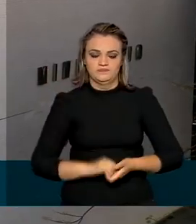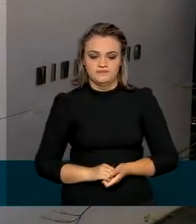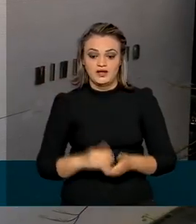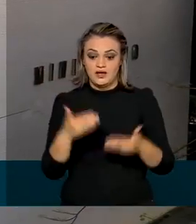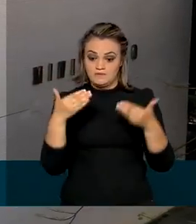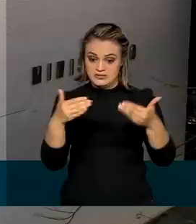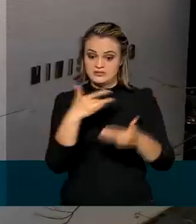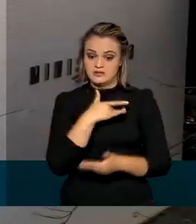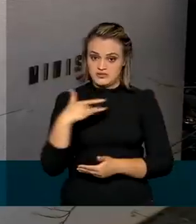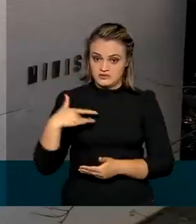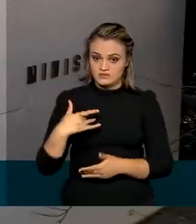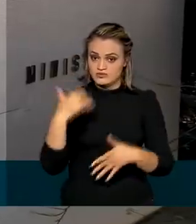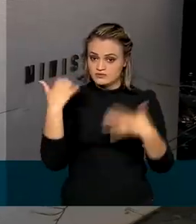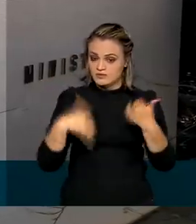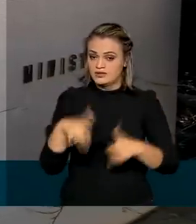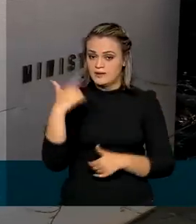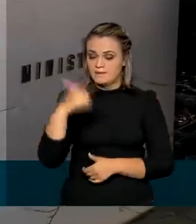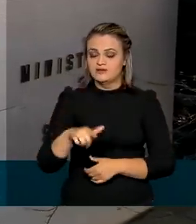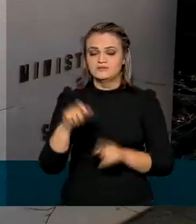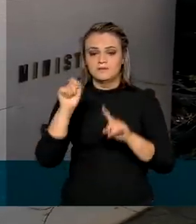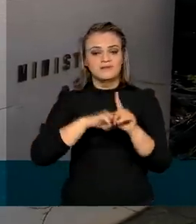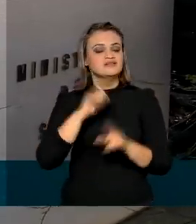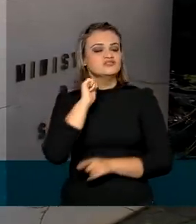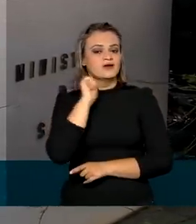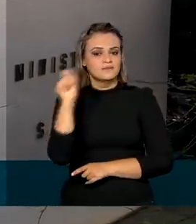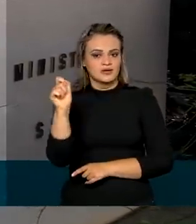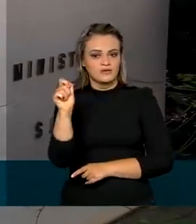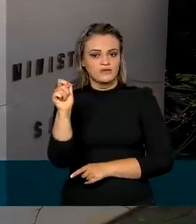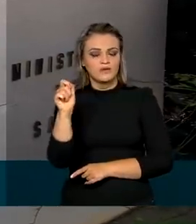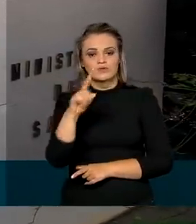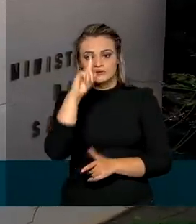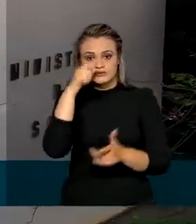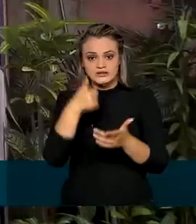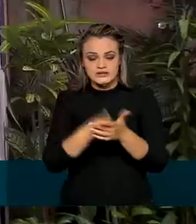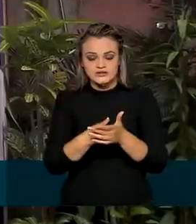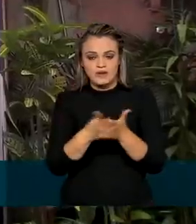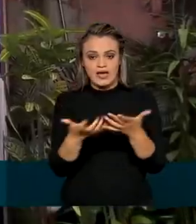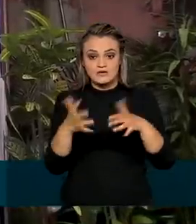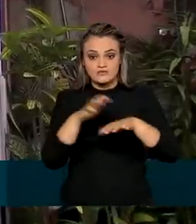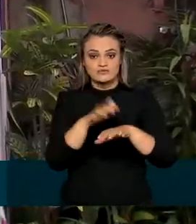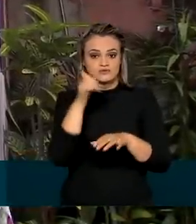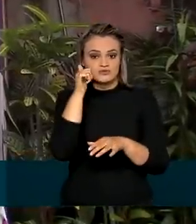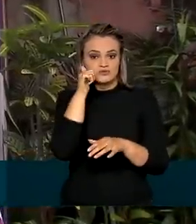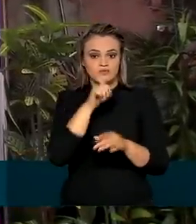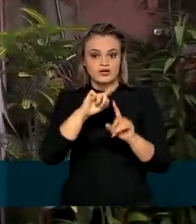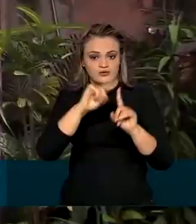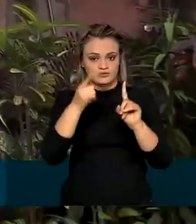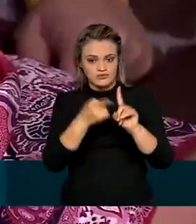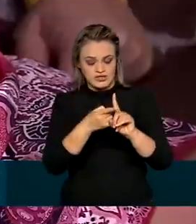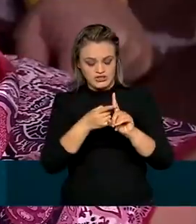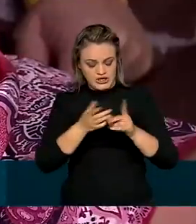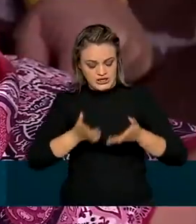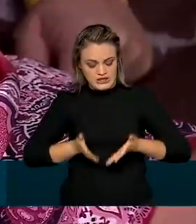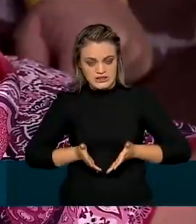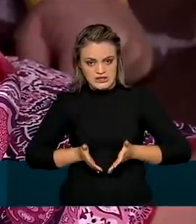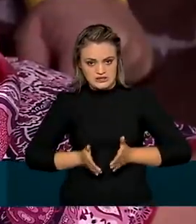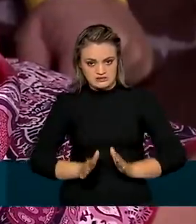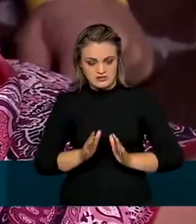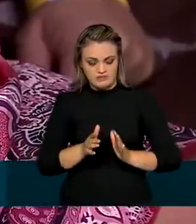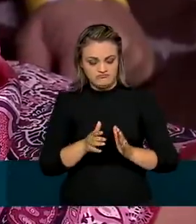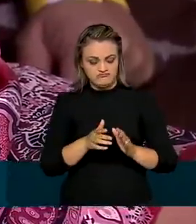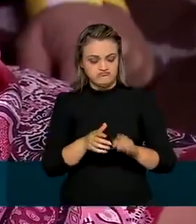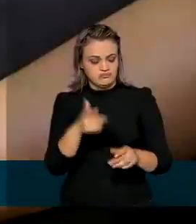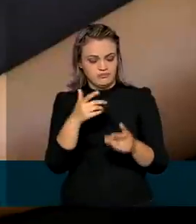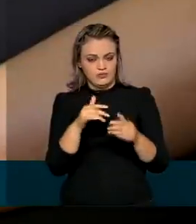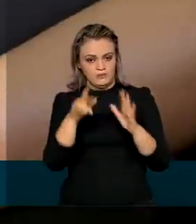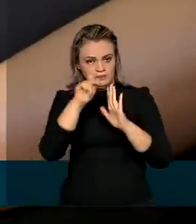Ministério da Saúde destacou que em abril, no momento em que foi decidida a inclusão de gestantes e puérperas no Plano Nacional de